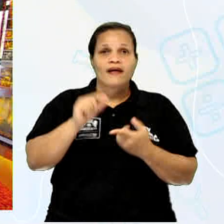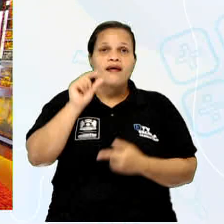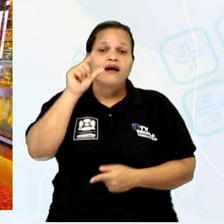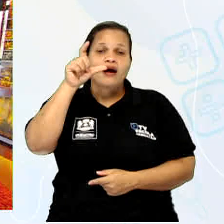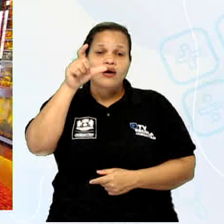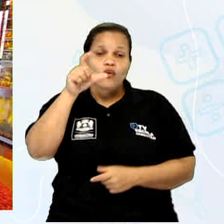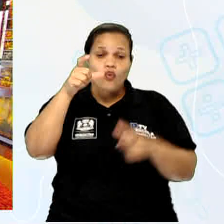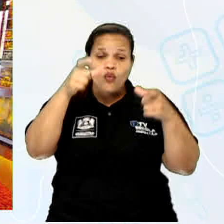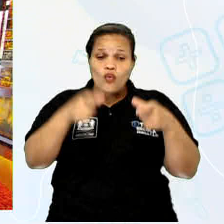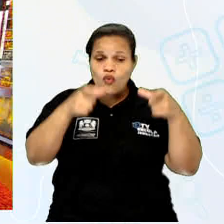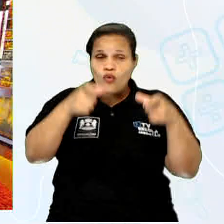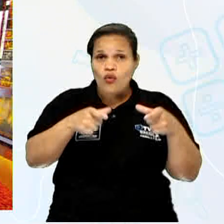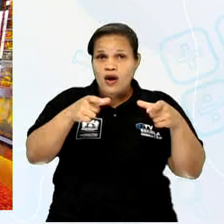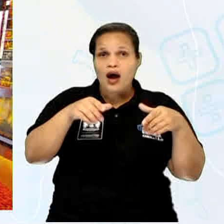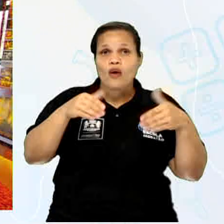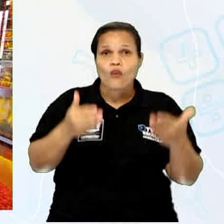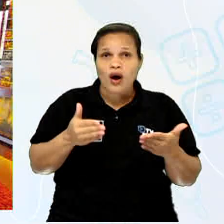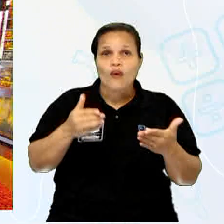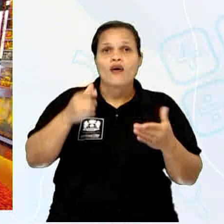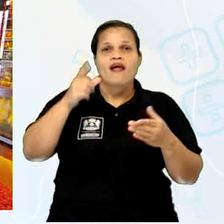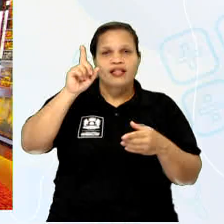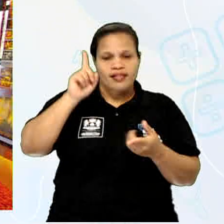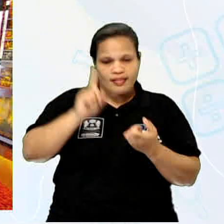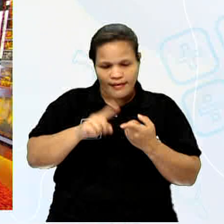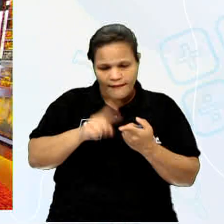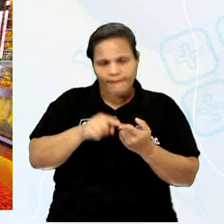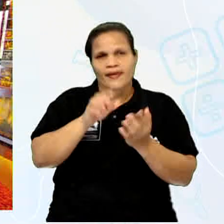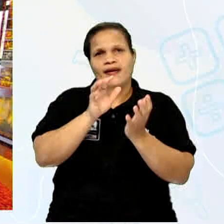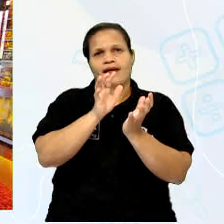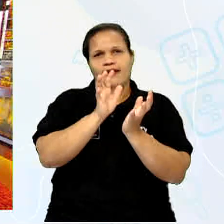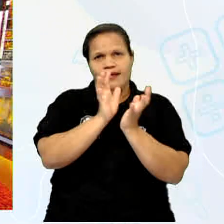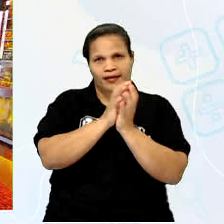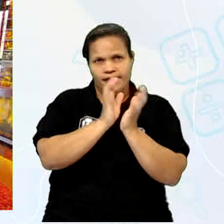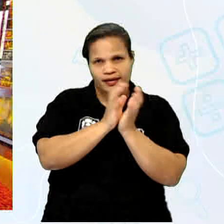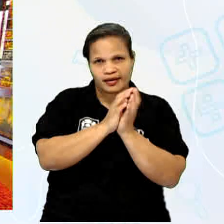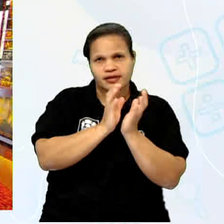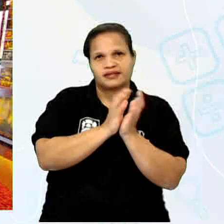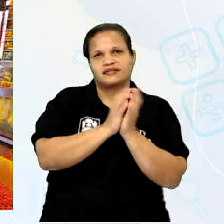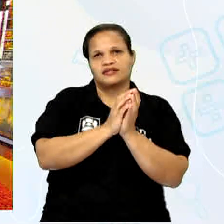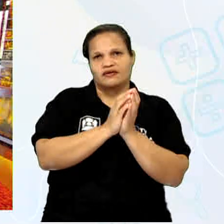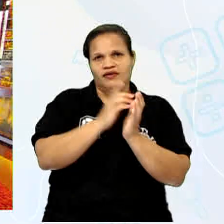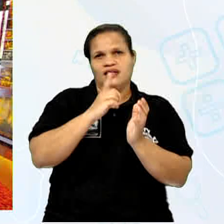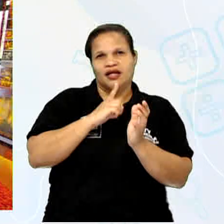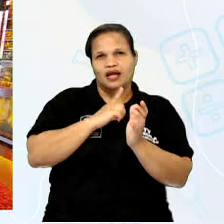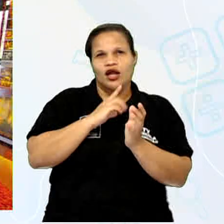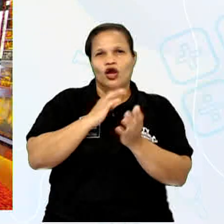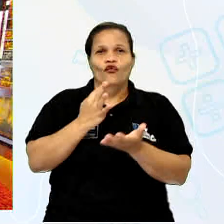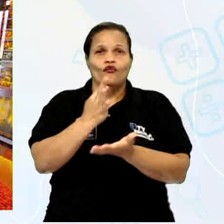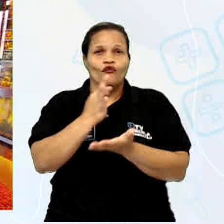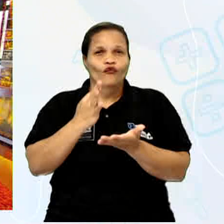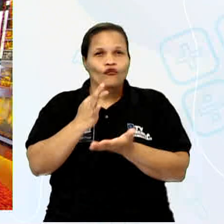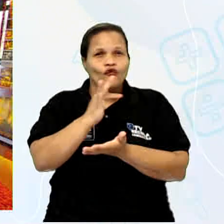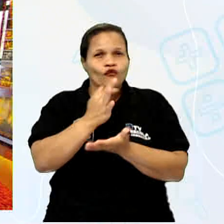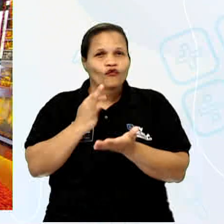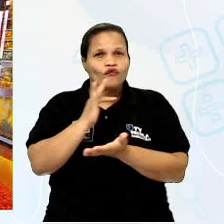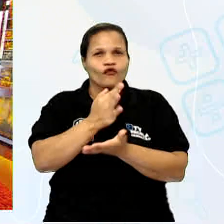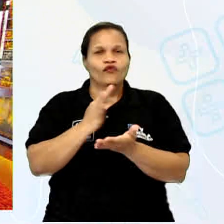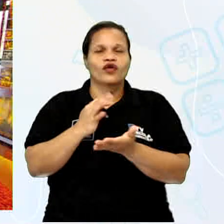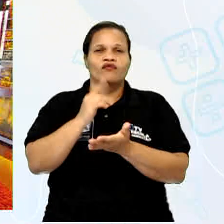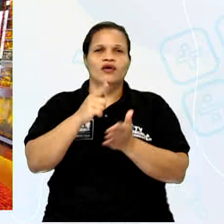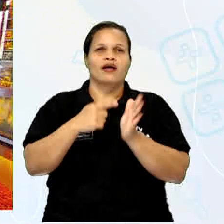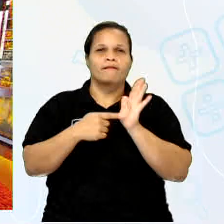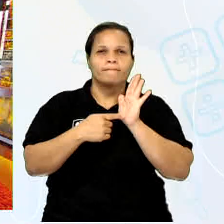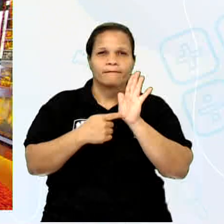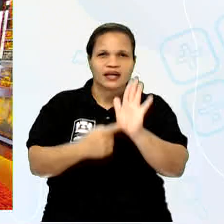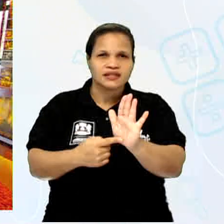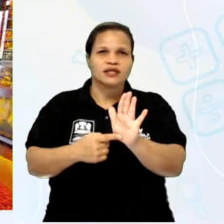Além de expor conteúdos e linguagens diversas para manter vivo o ritmo do frevo, ele promove oficinas e apresentações musicais